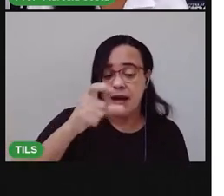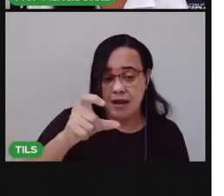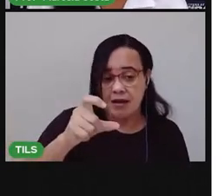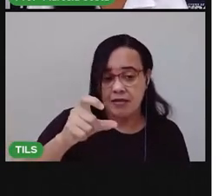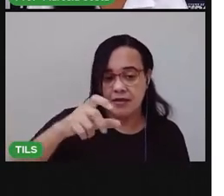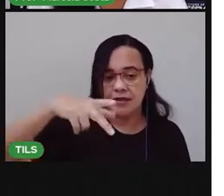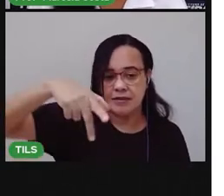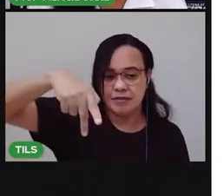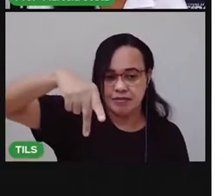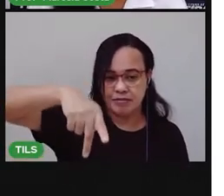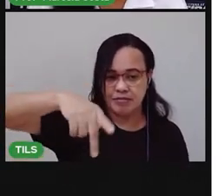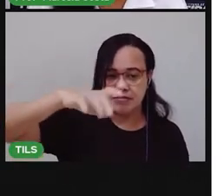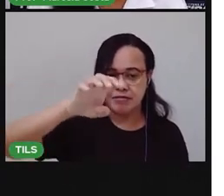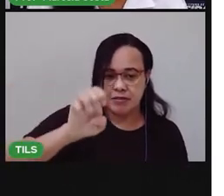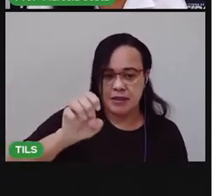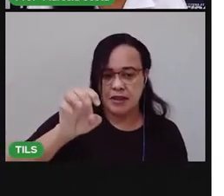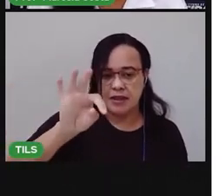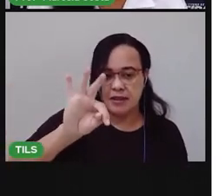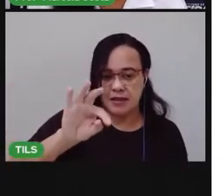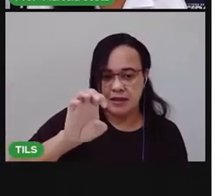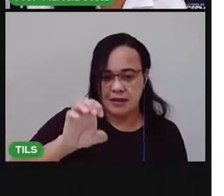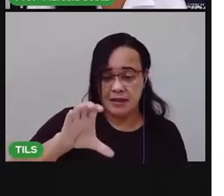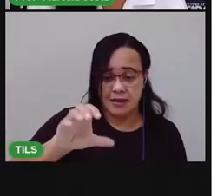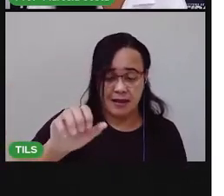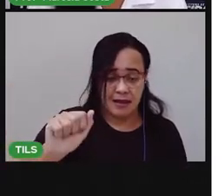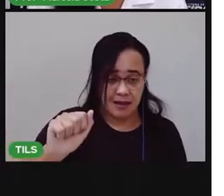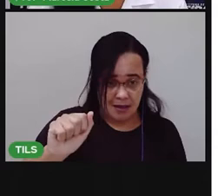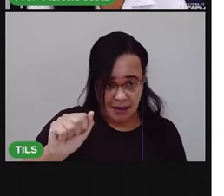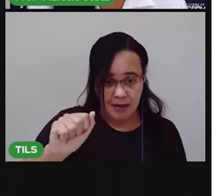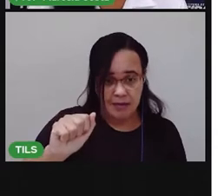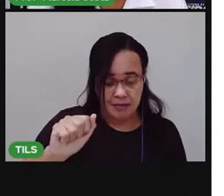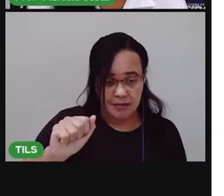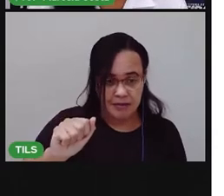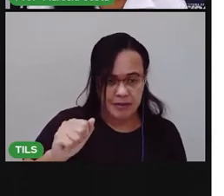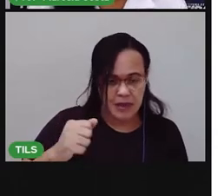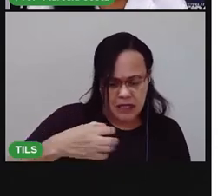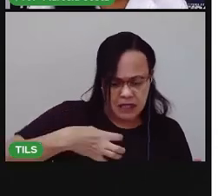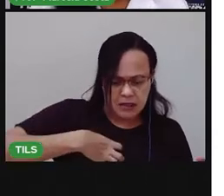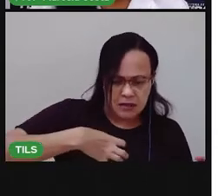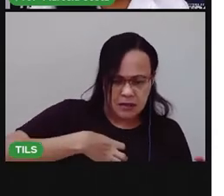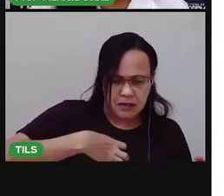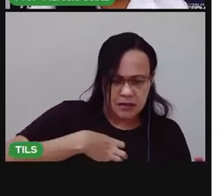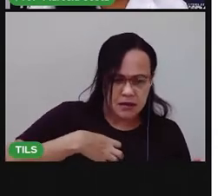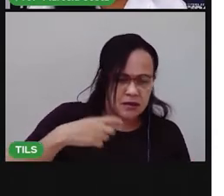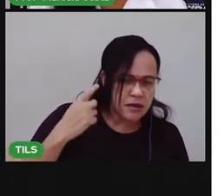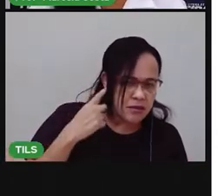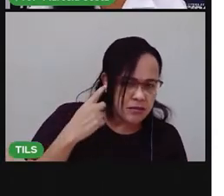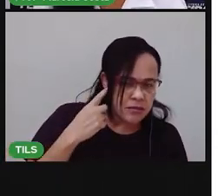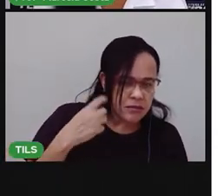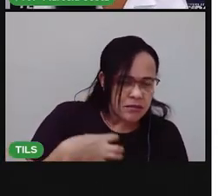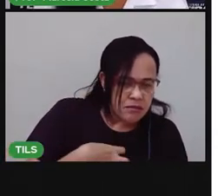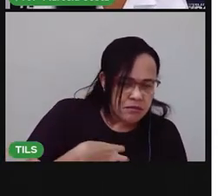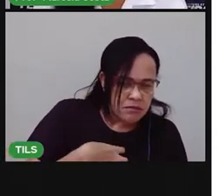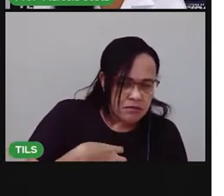Ó, pé-teca. Qual foi o som inicial que você ouviu?